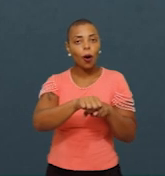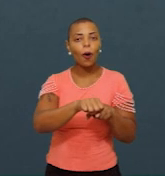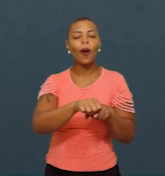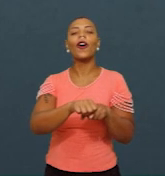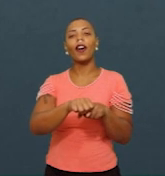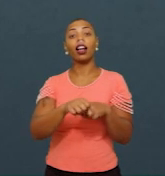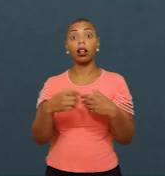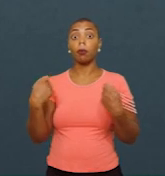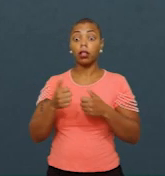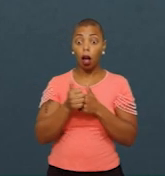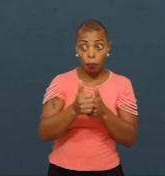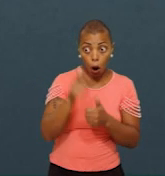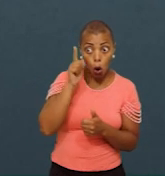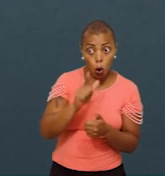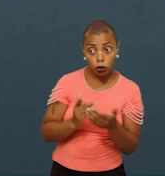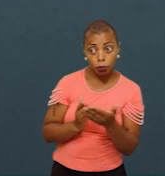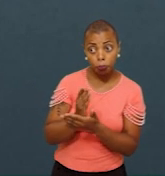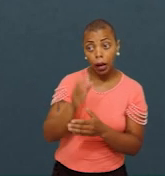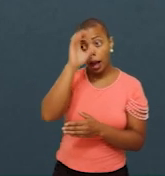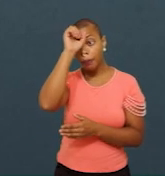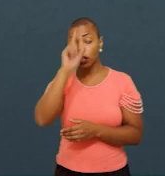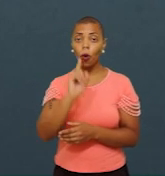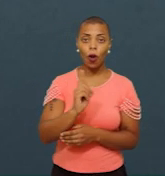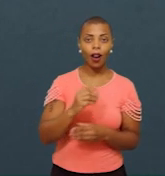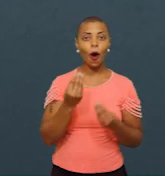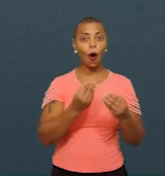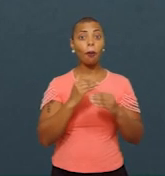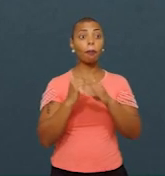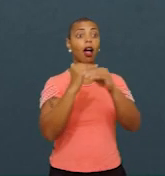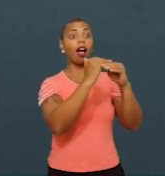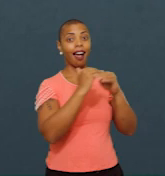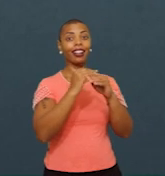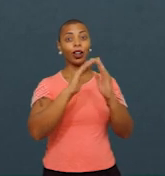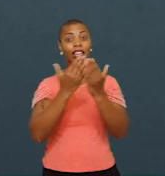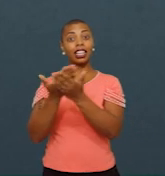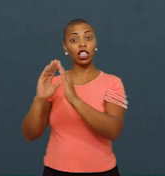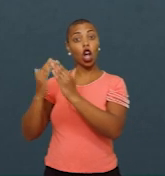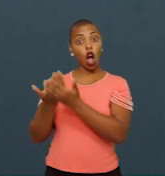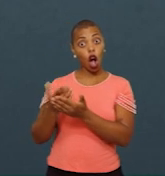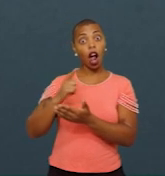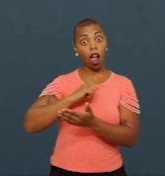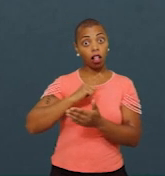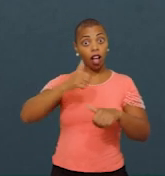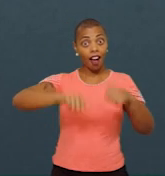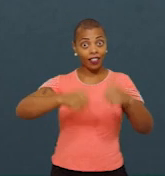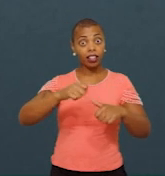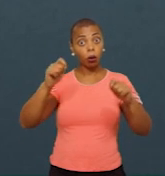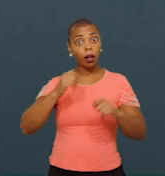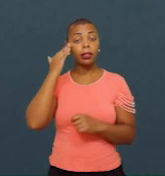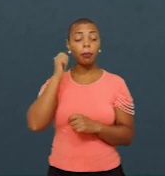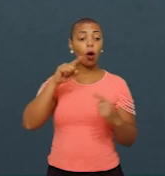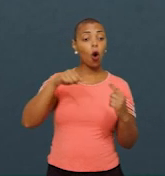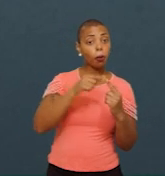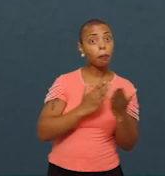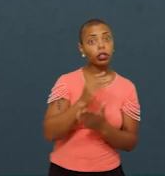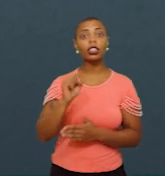acompanhar isso de perto com essas avaliações padronizadas da rede para você saber se isso está, se você está conseguindo alcançar esse objetivo na sua